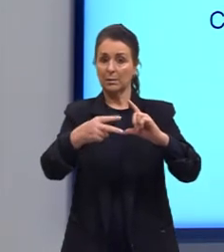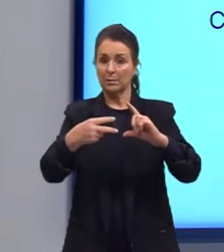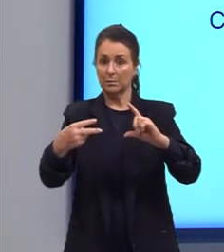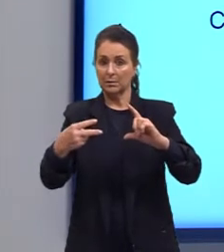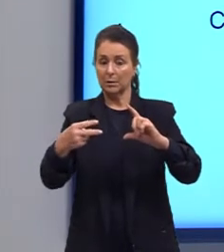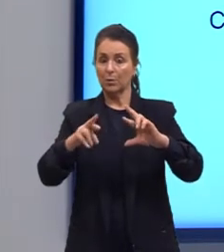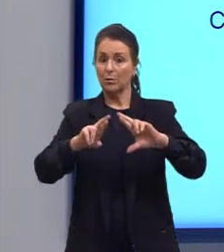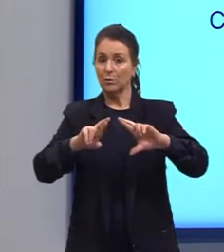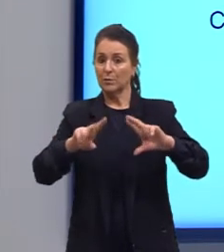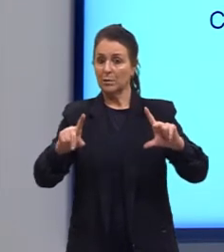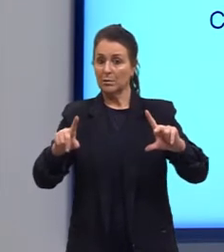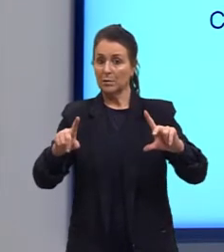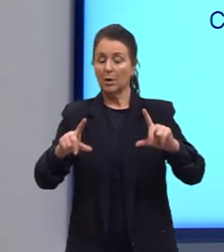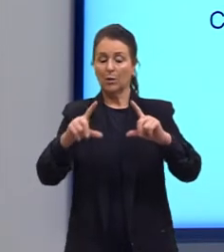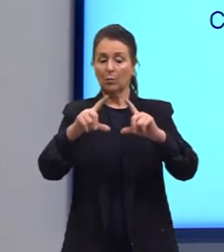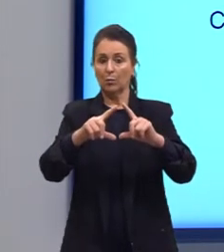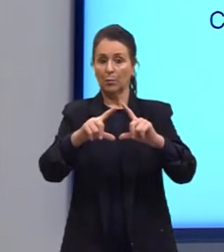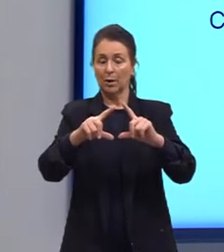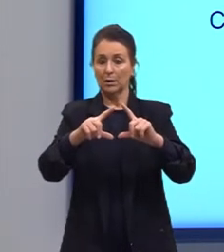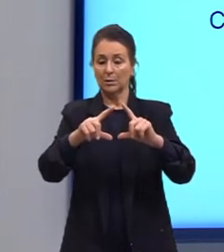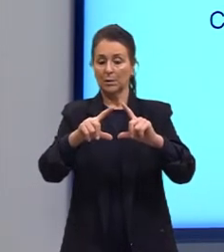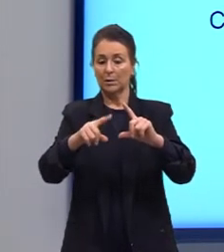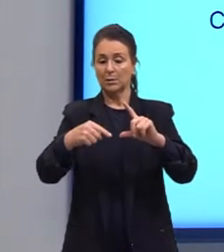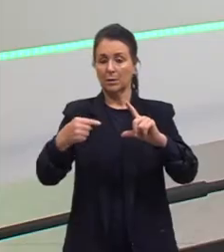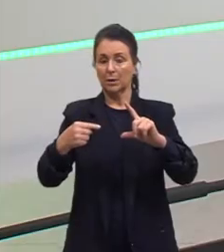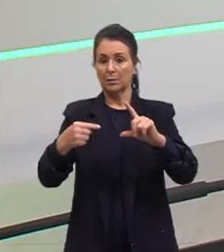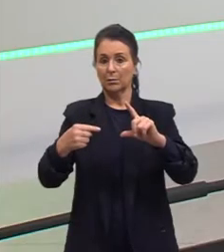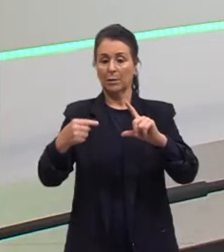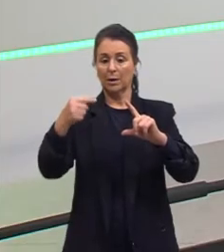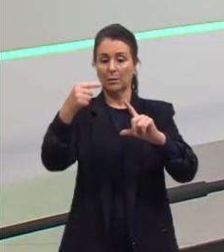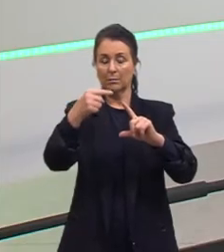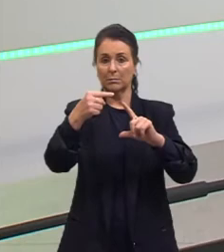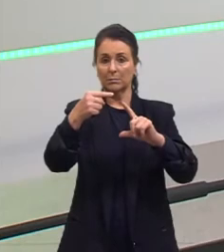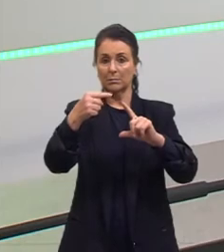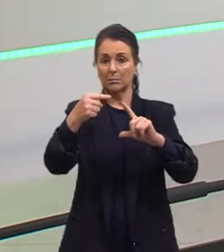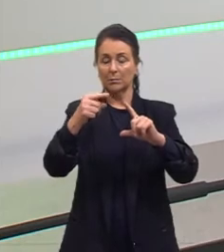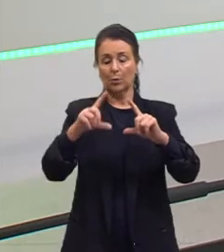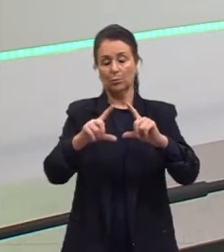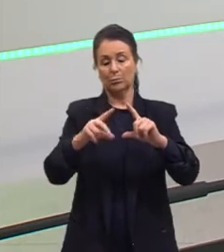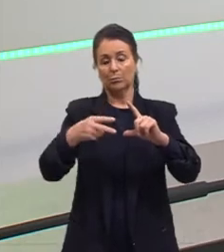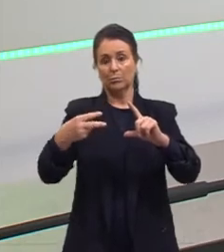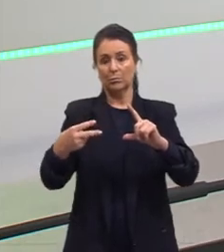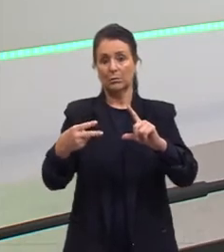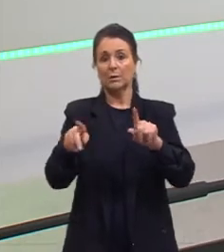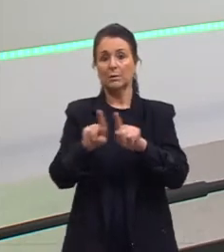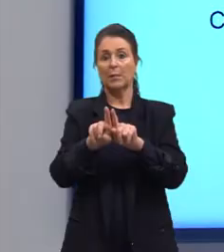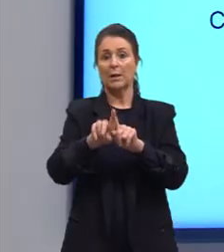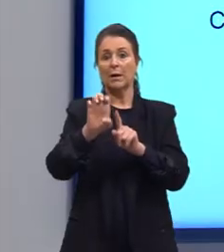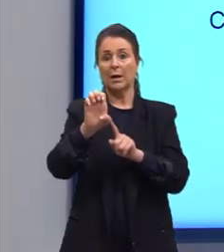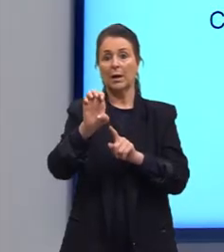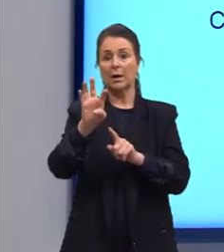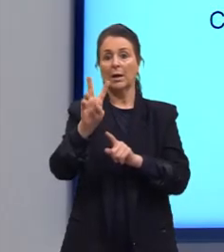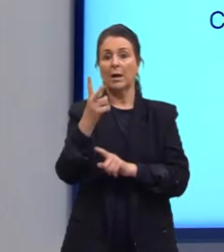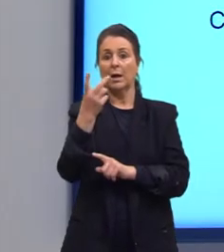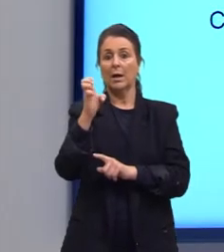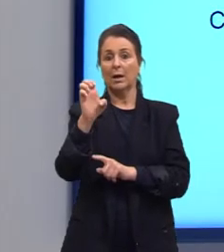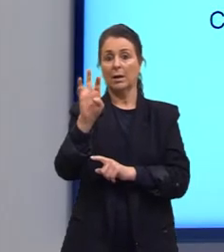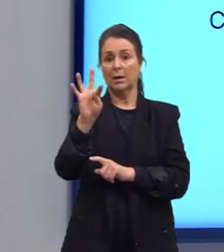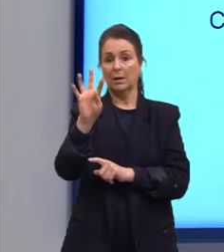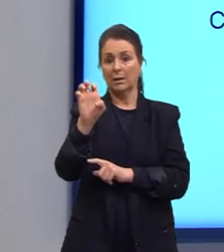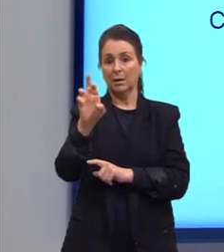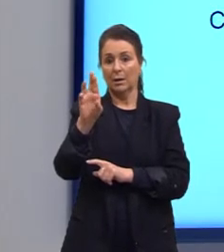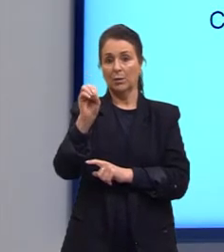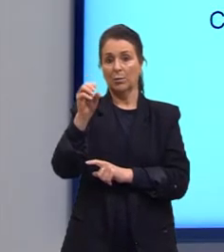ou uma cadeia ser insaturada e outra ser saturada. Também pode apresentar heteroátomo, no caso do